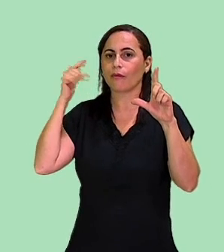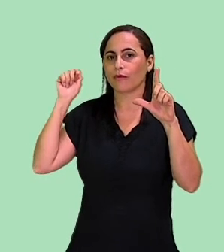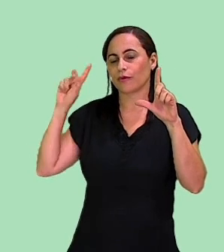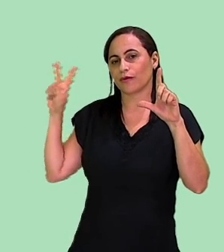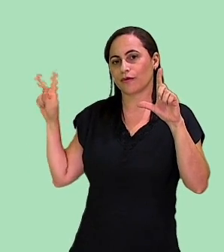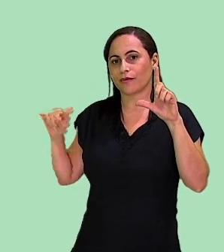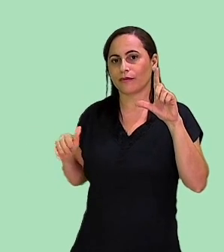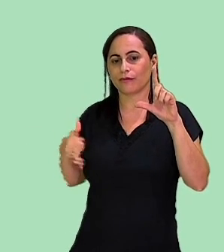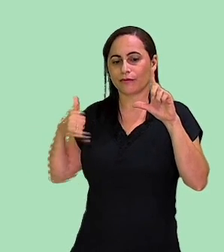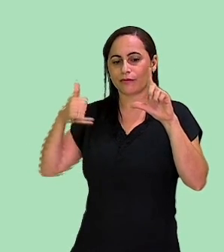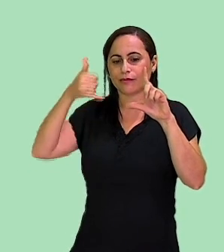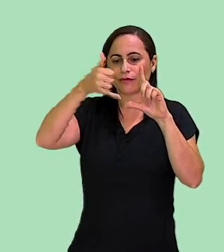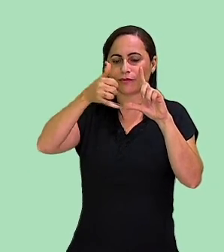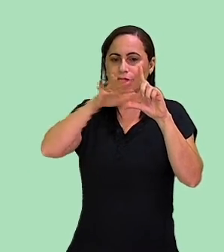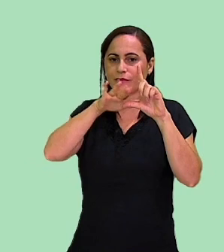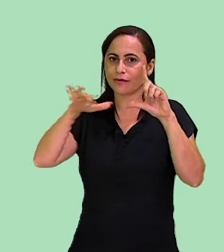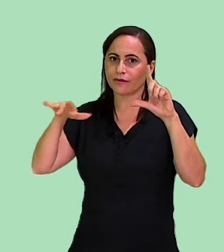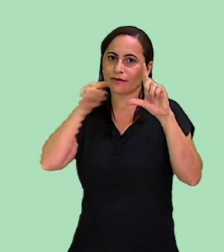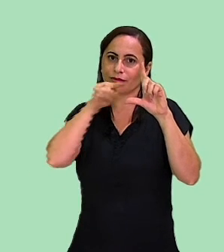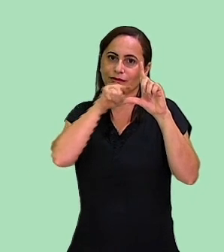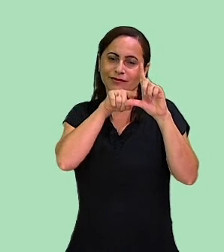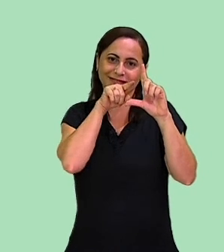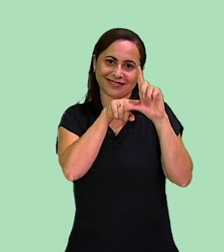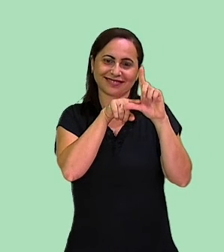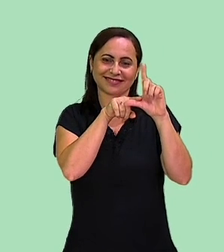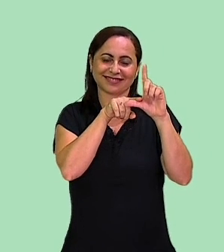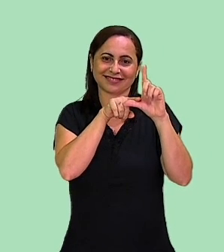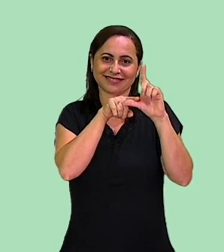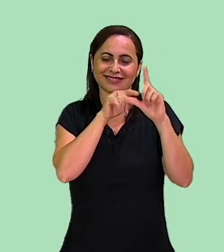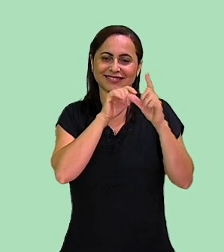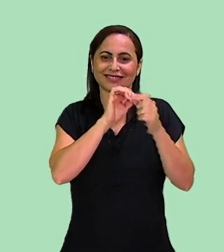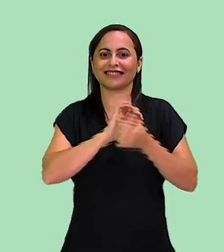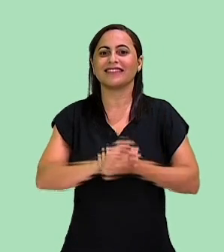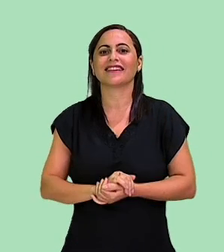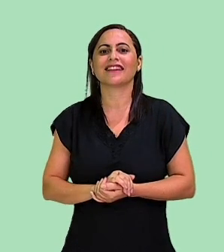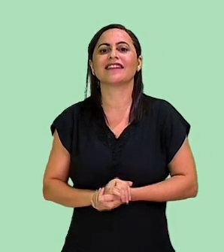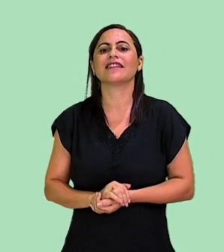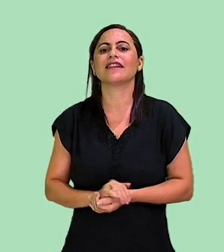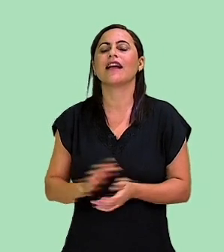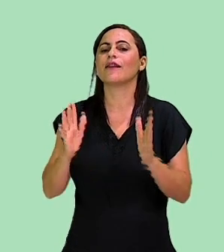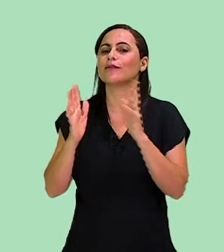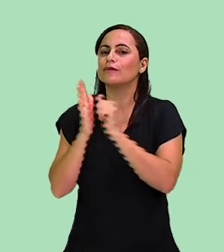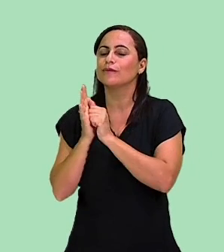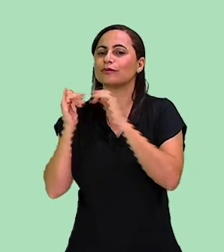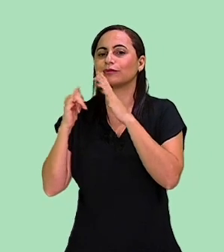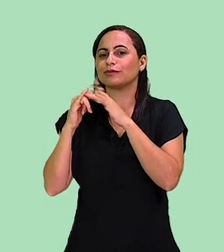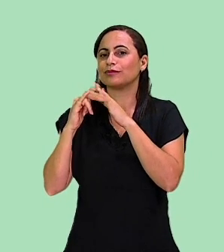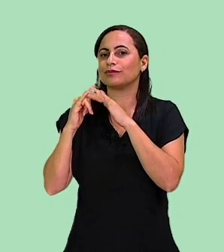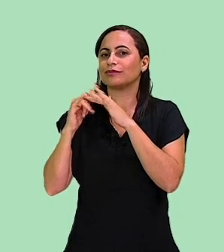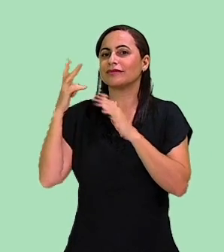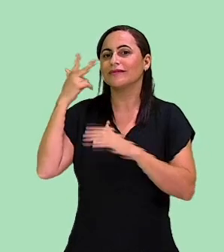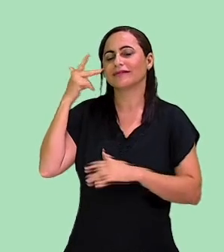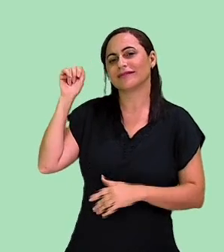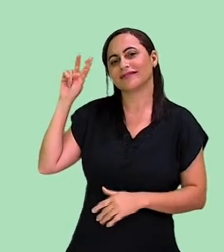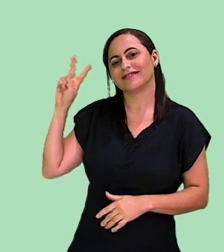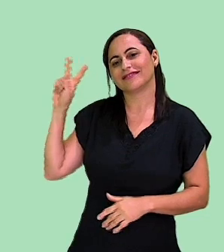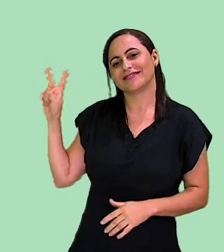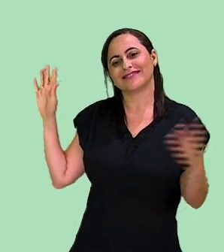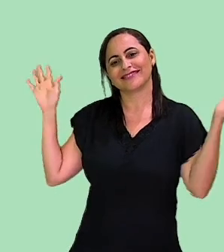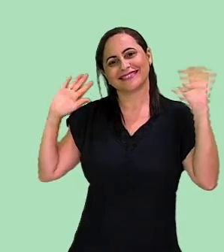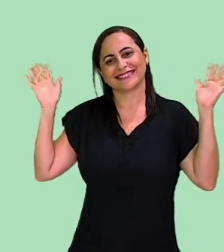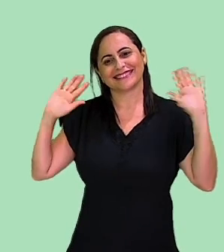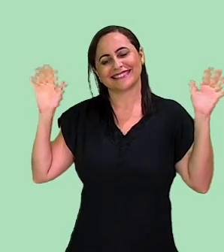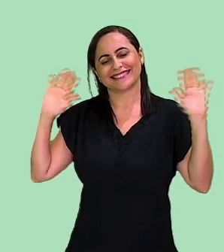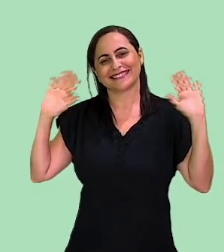apontando a câmera do celular para a imagem que aparece no canto da tela. Se inscreva no canal do YouTube. Tchau.